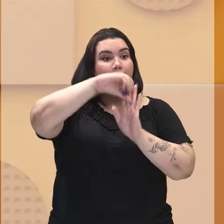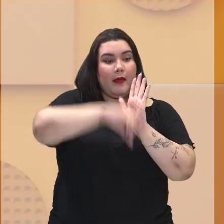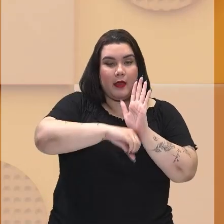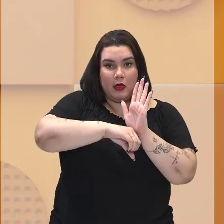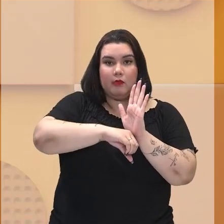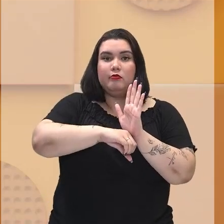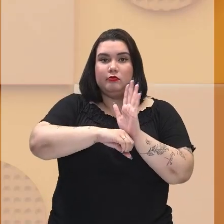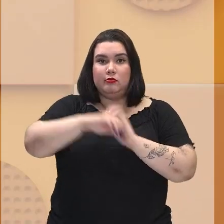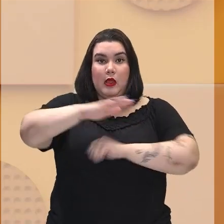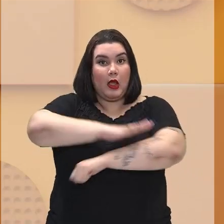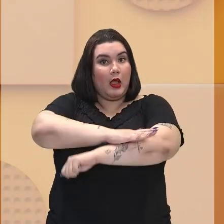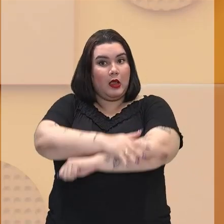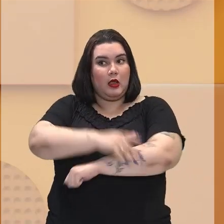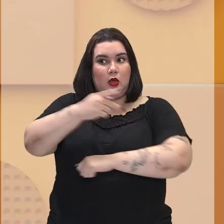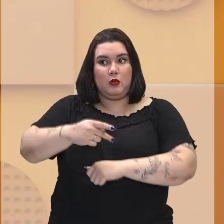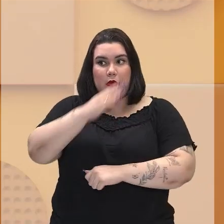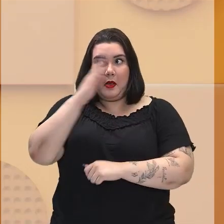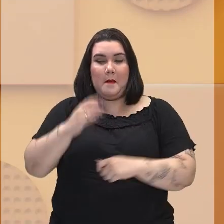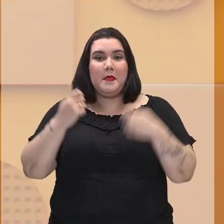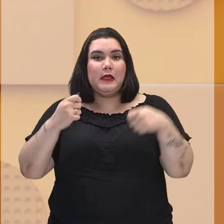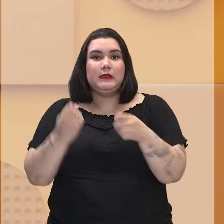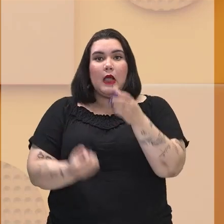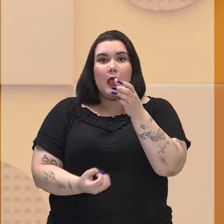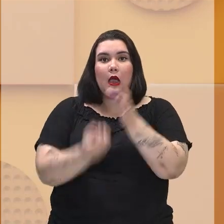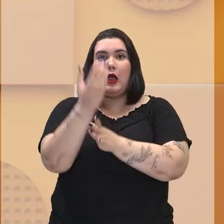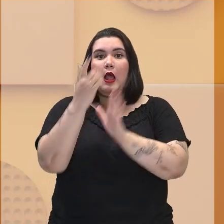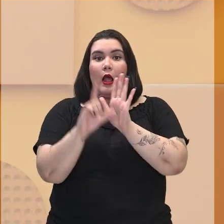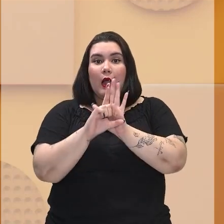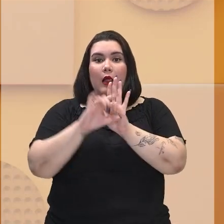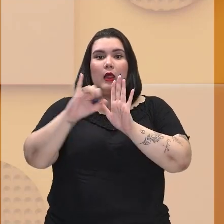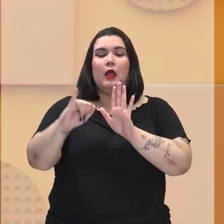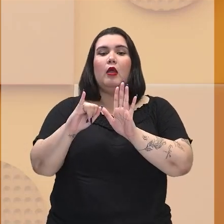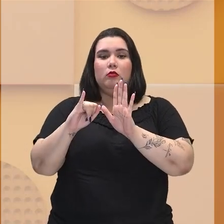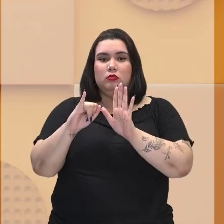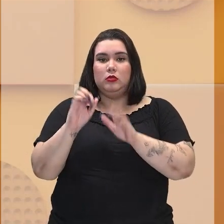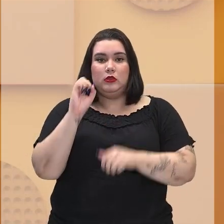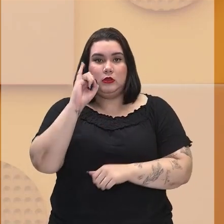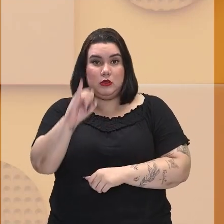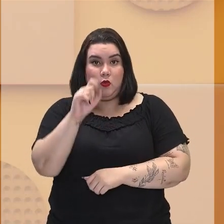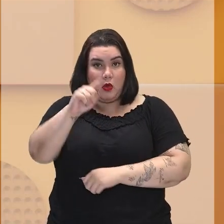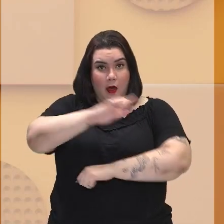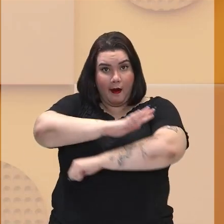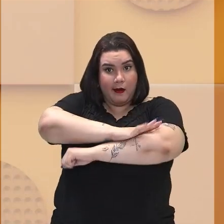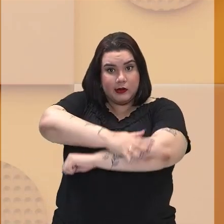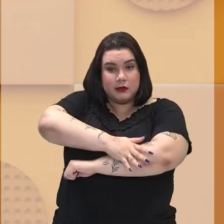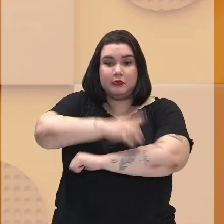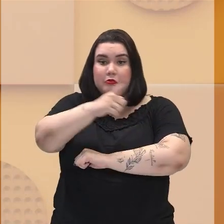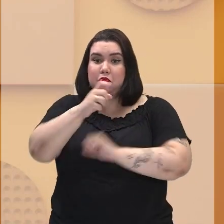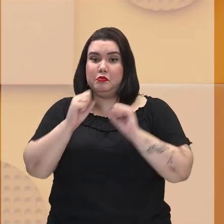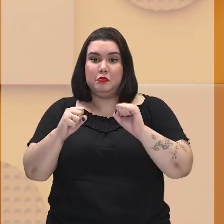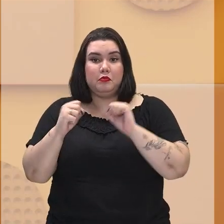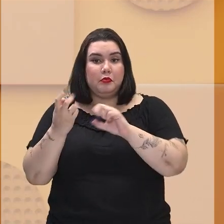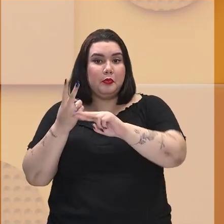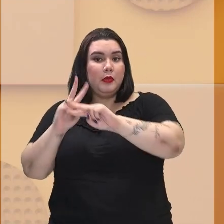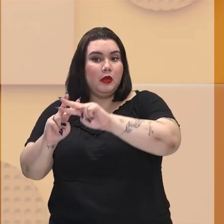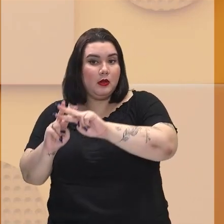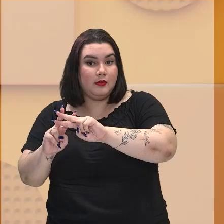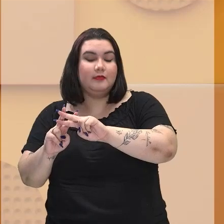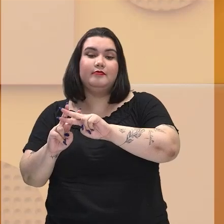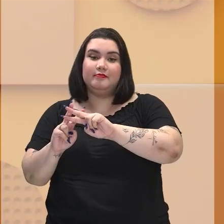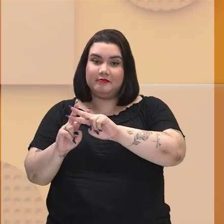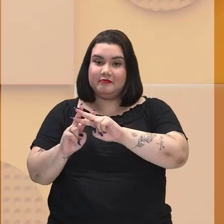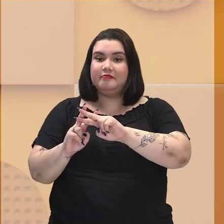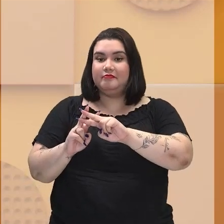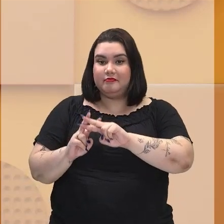necessário que fosse criada uma lei que ditasse tal questão. Se você é racista, você pode ser preso. Você pode pagar,